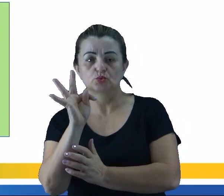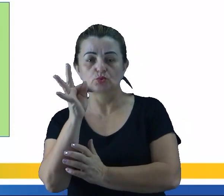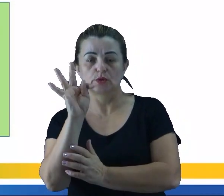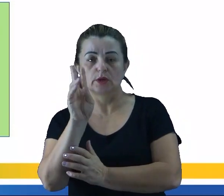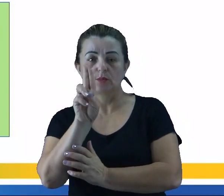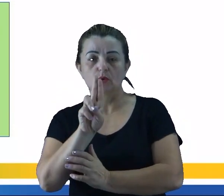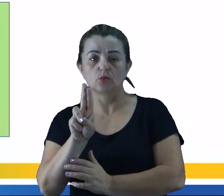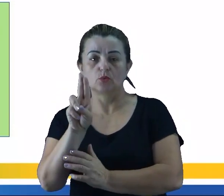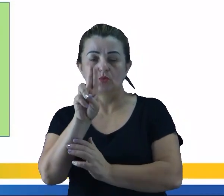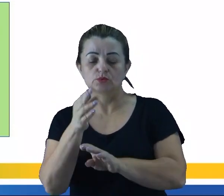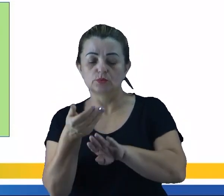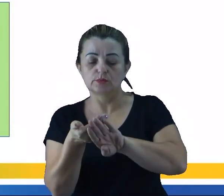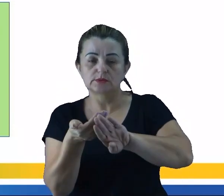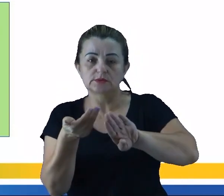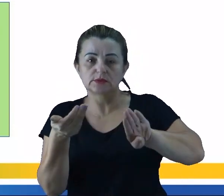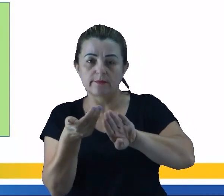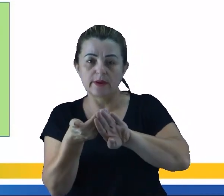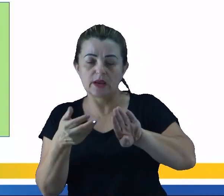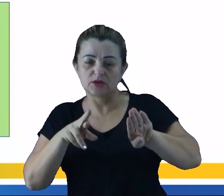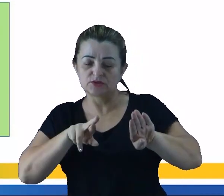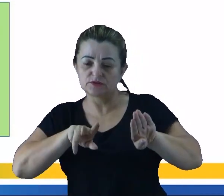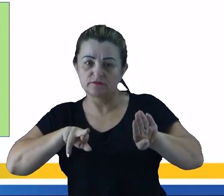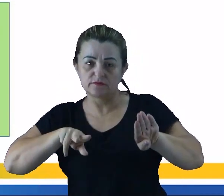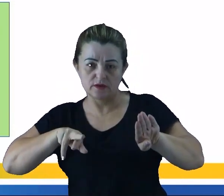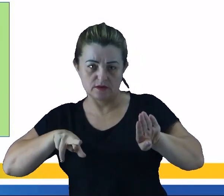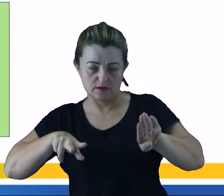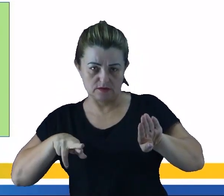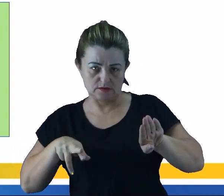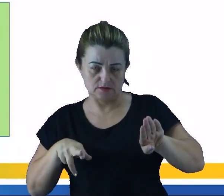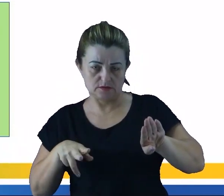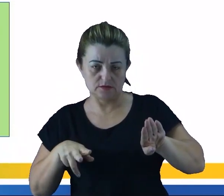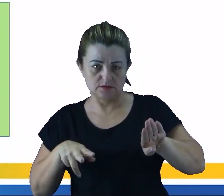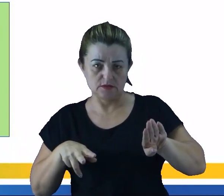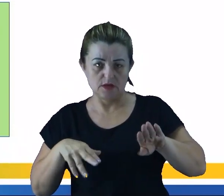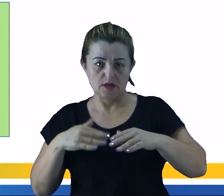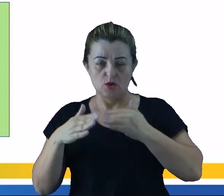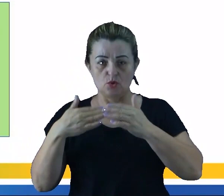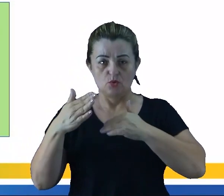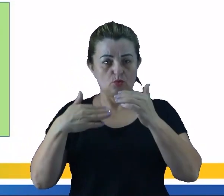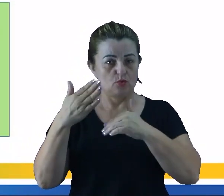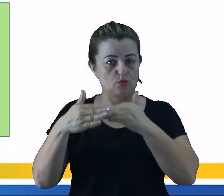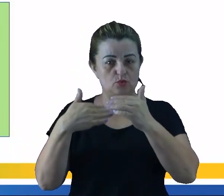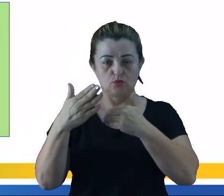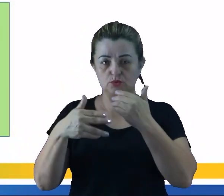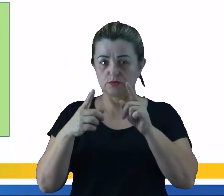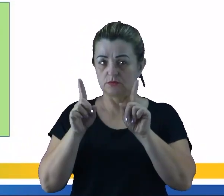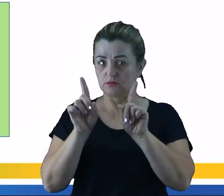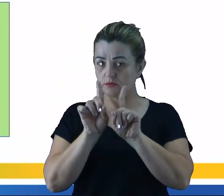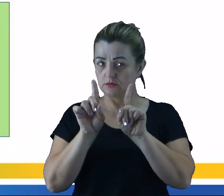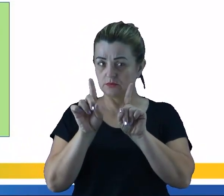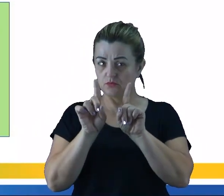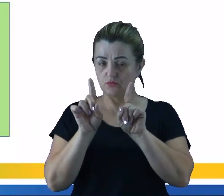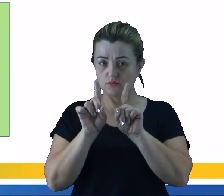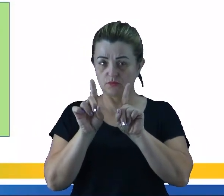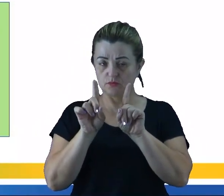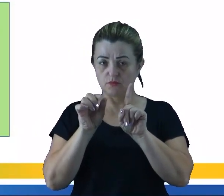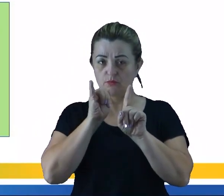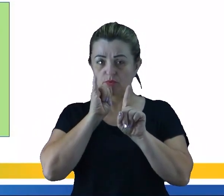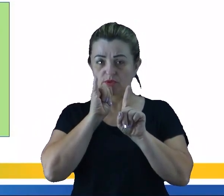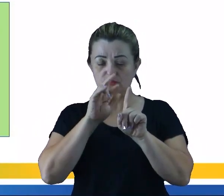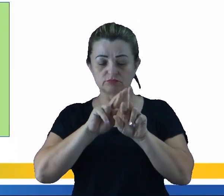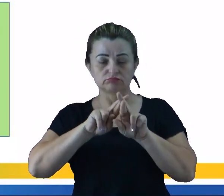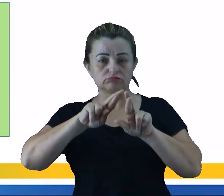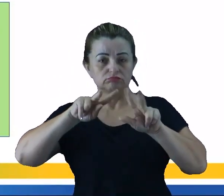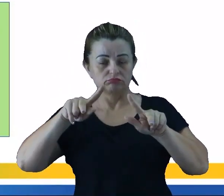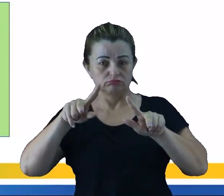separar os diferentes componentes de uma mistura. Então esses processos, eles não vão alterar a composição da